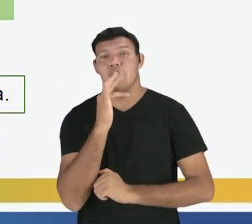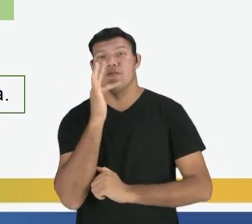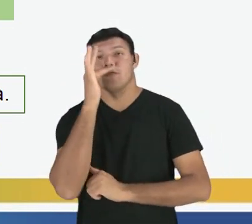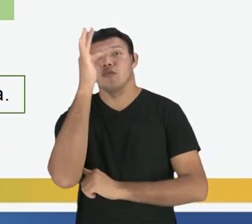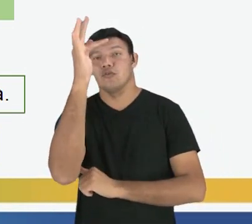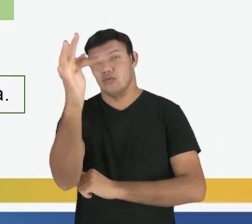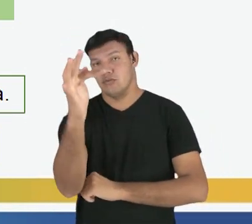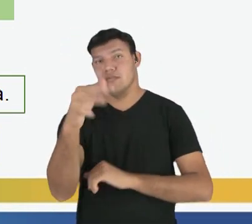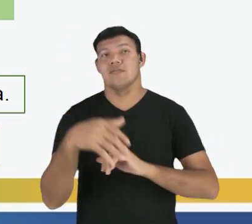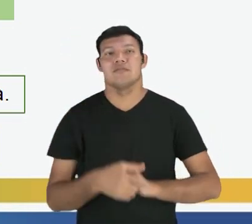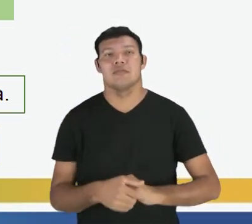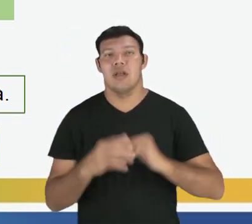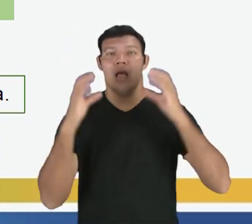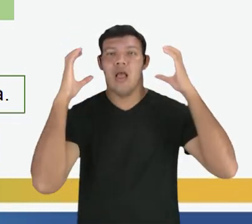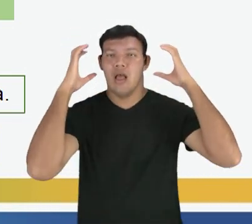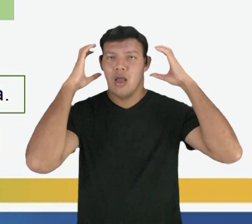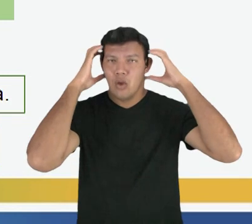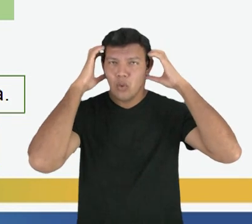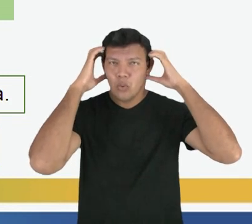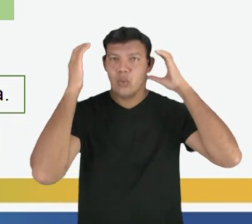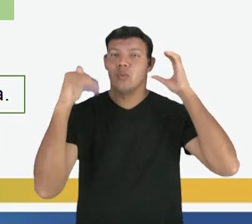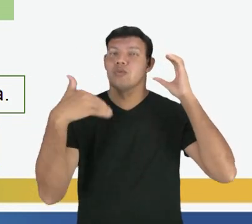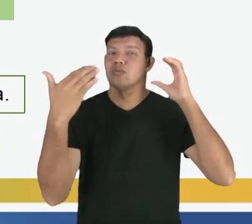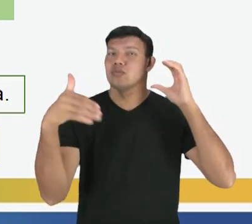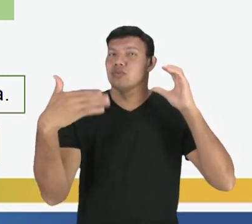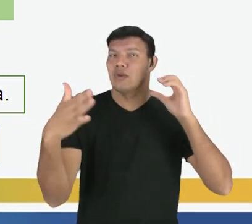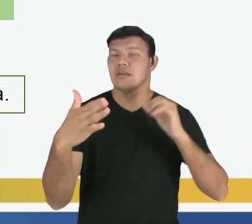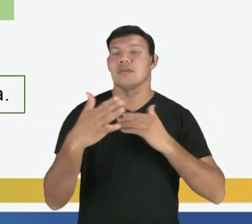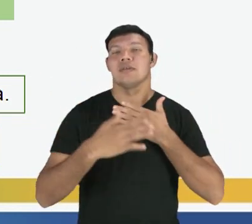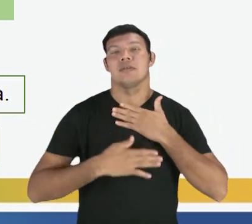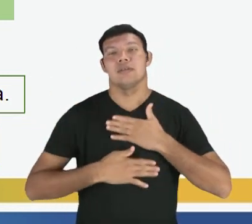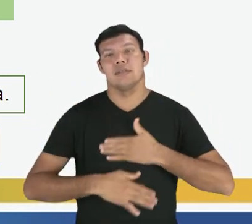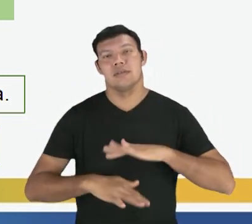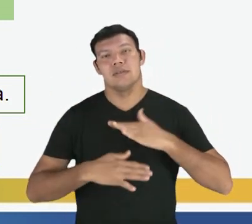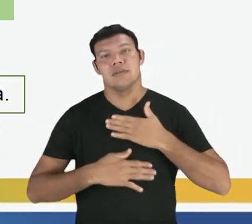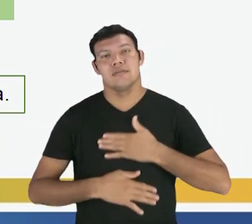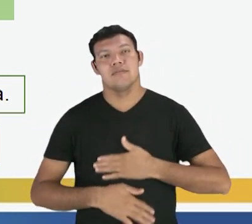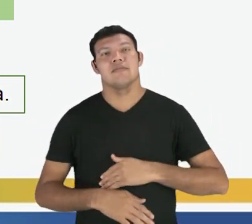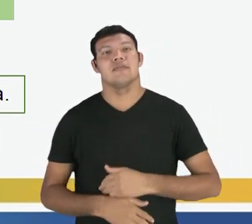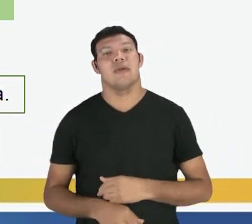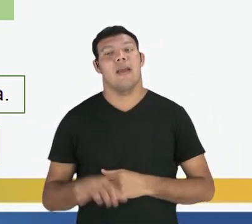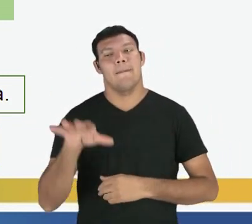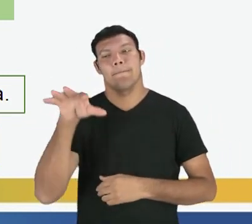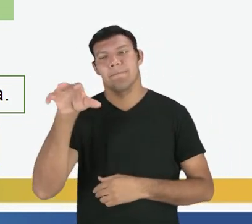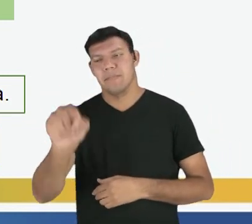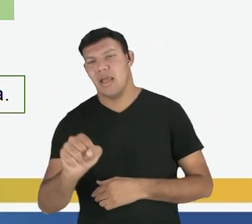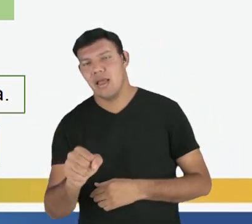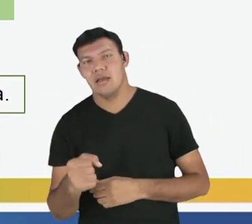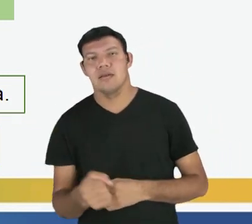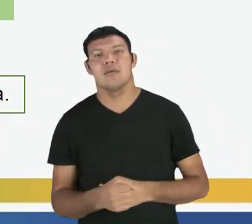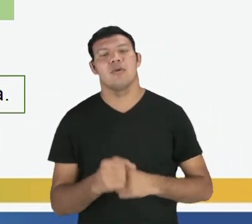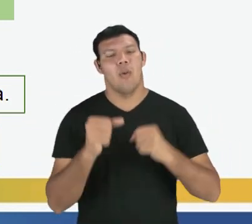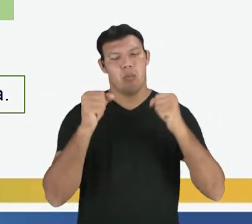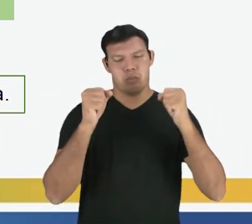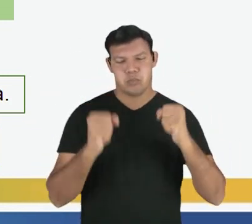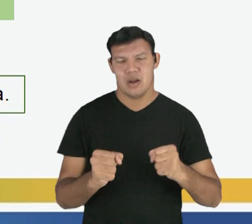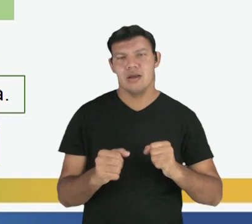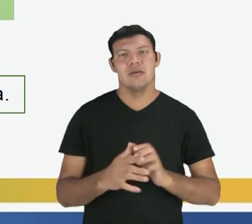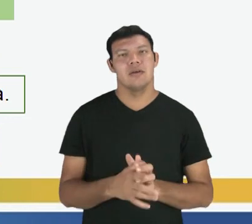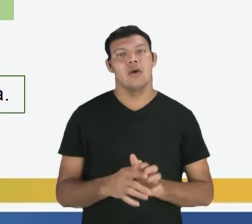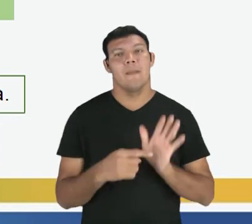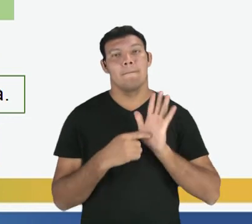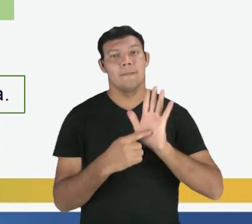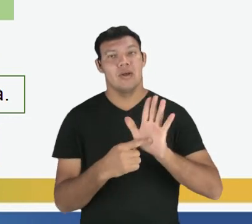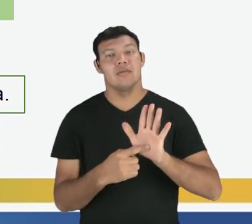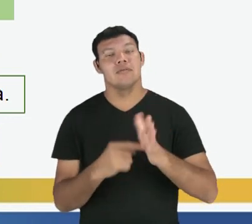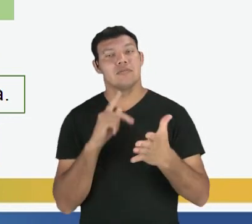subjuntivo, quando eu falar, quando eu trouxer, quando eu buscar, quando eu puder, expressam